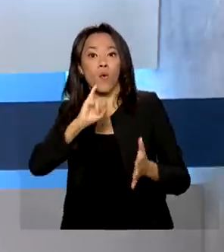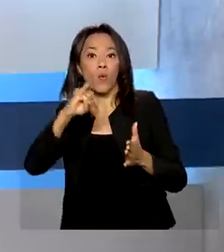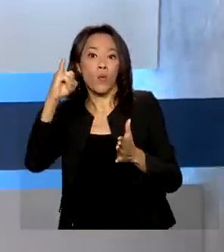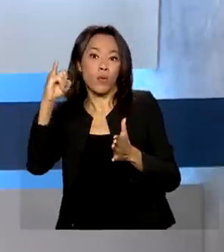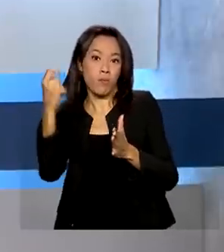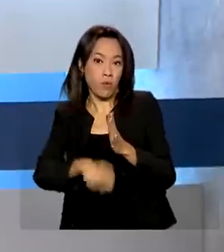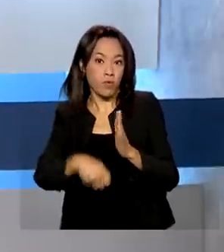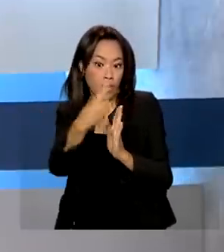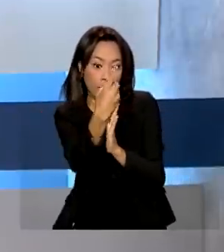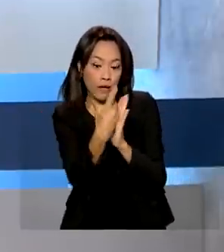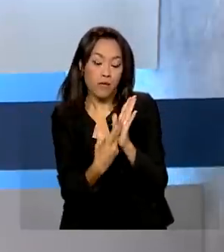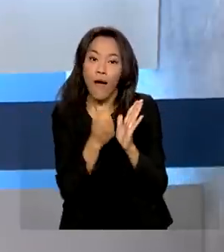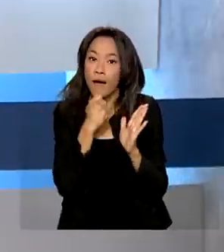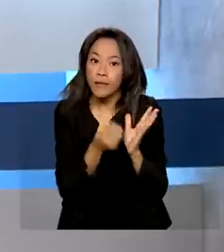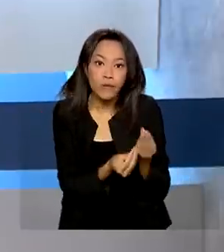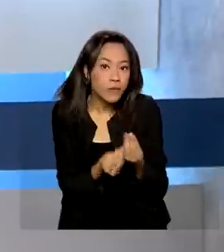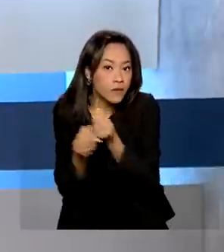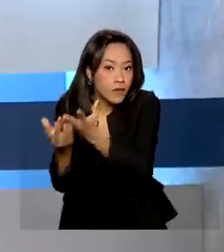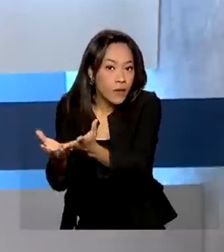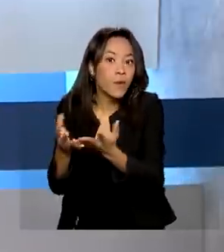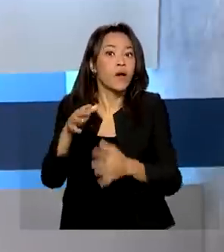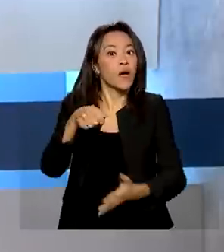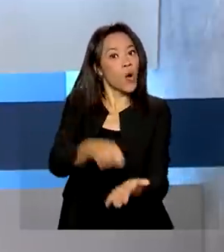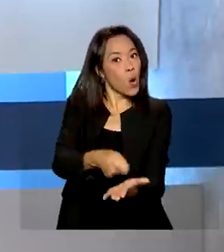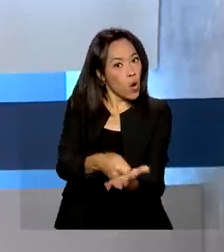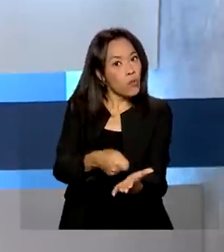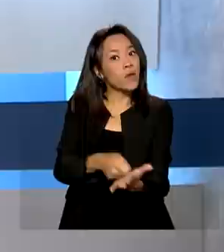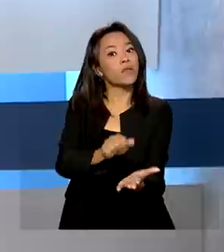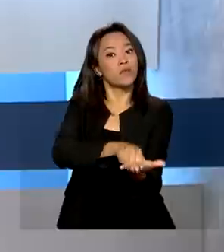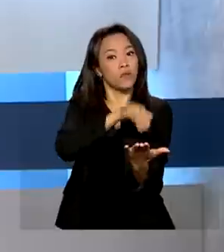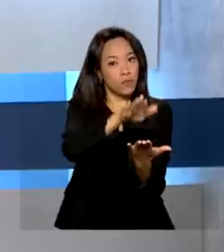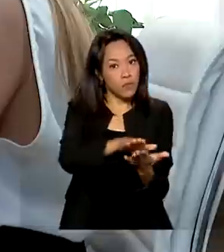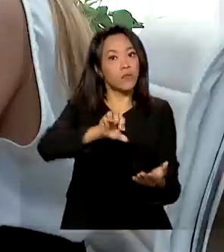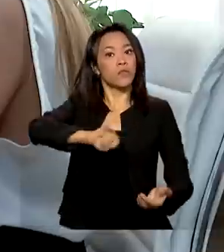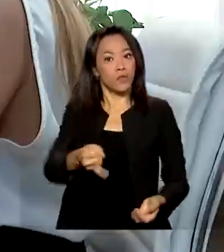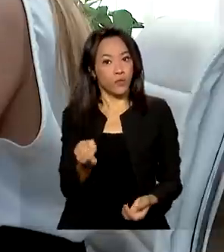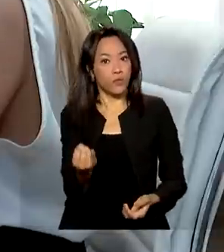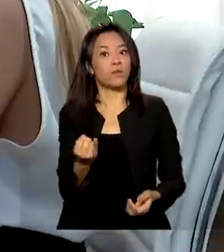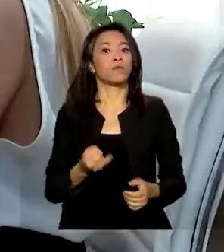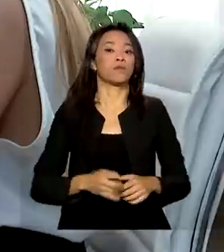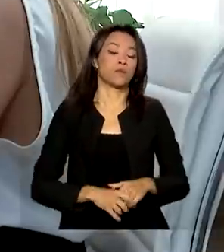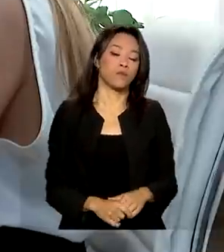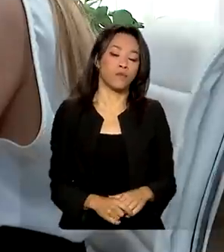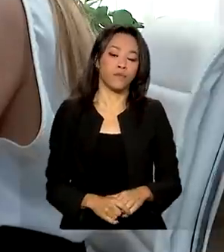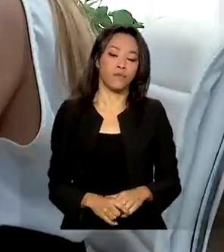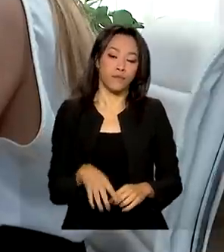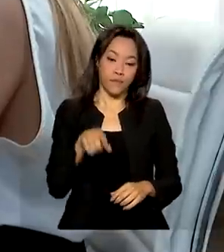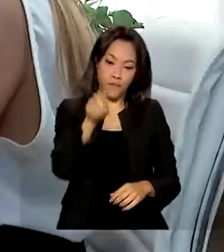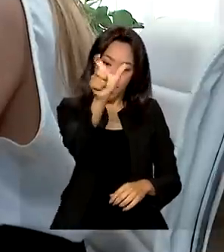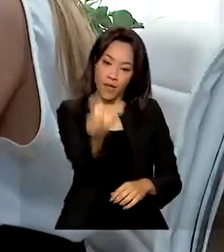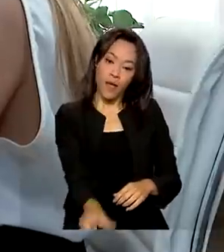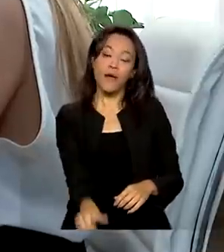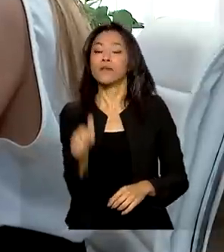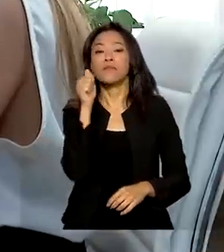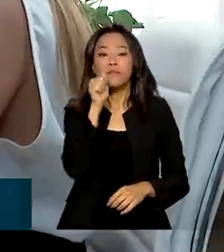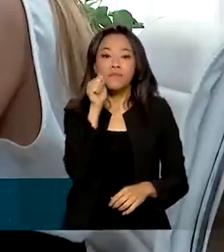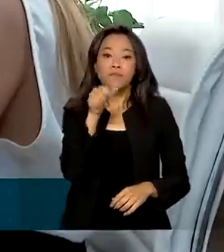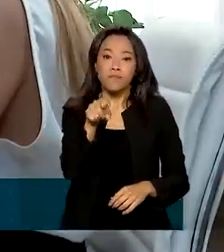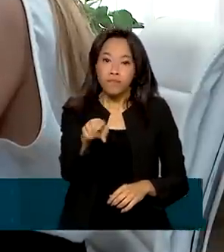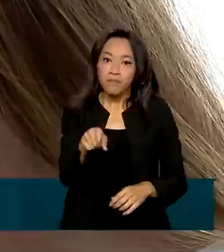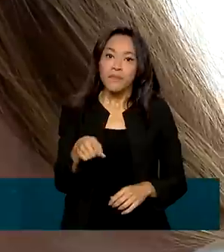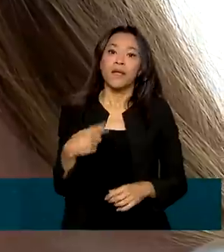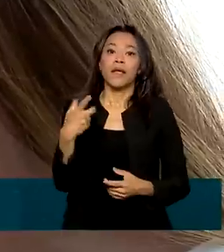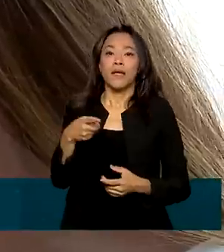declaração, a Receita Federal alerta sobre a cobrança de multa e juros. Para a perita judicial Jaqueline